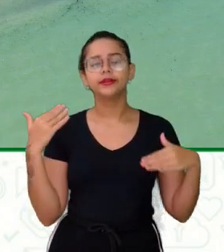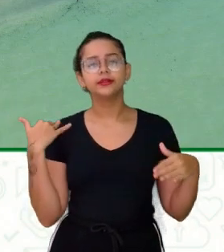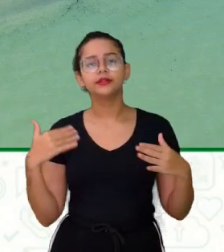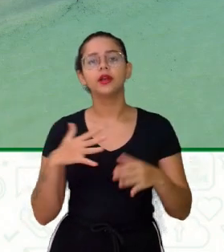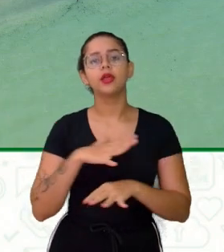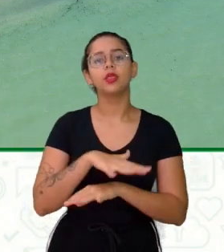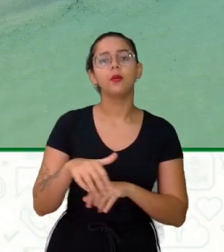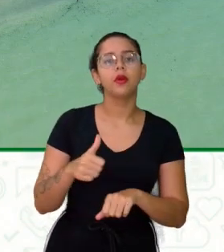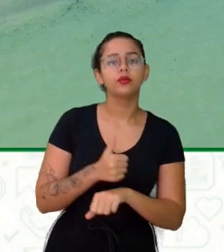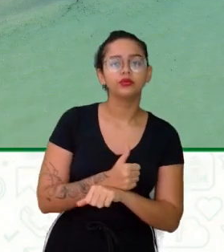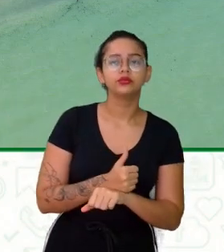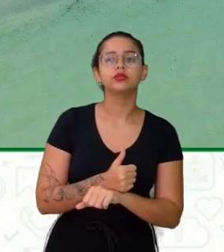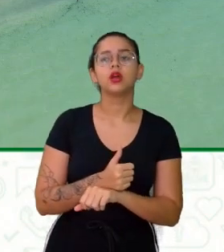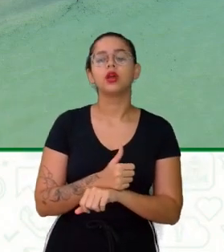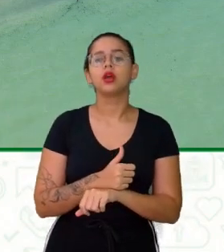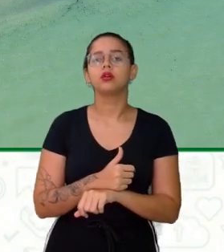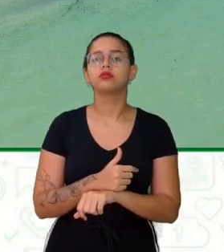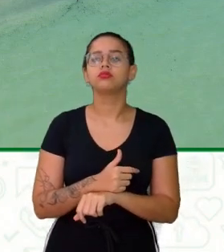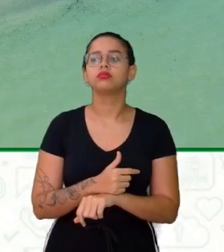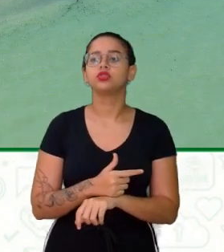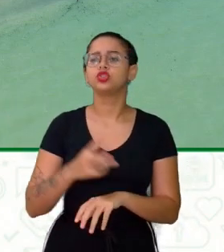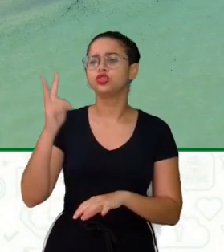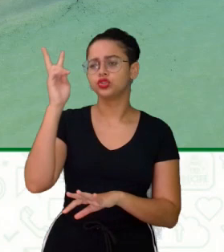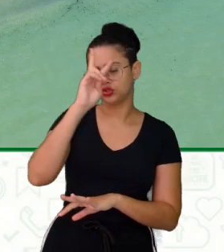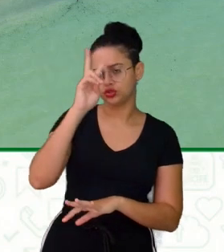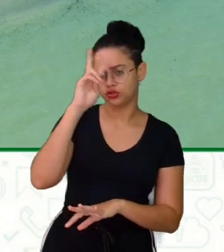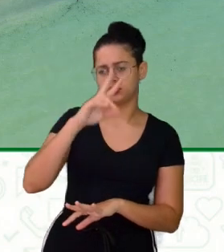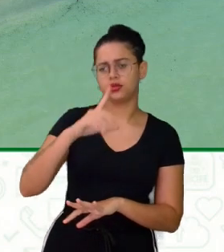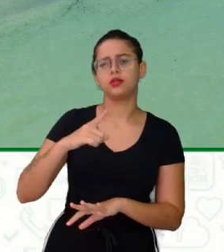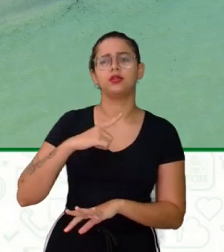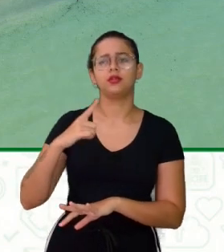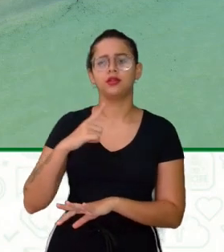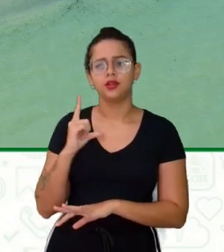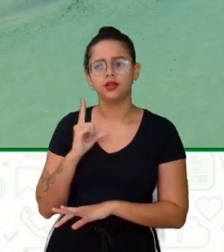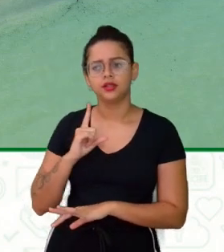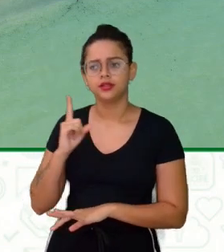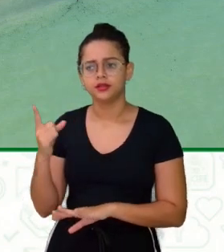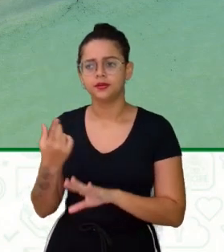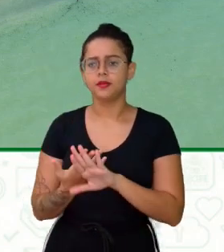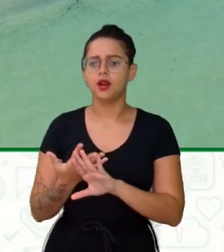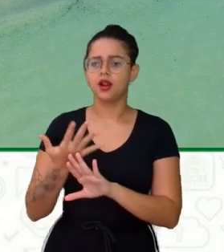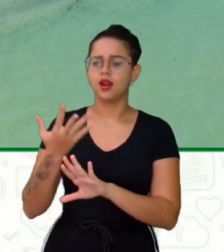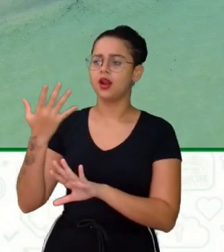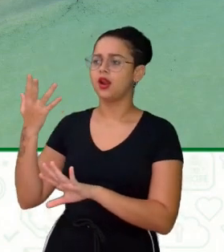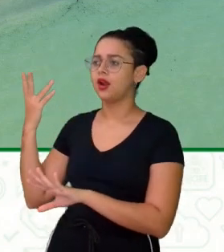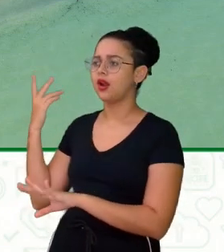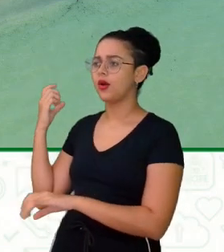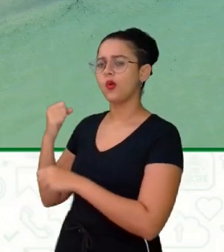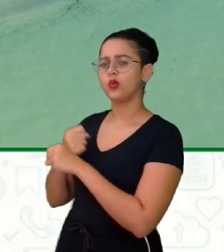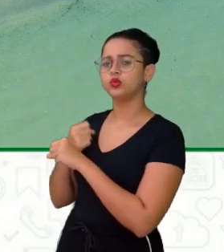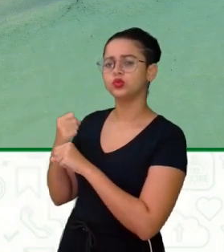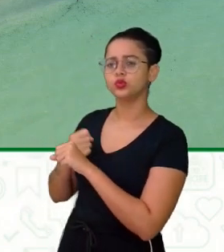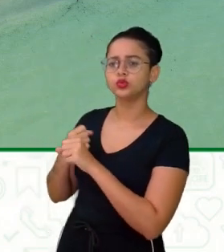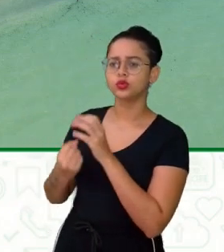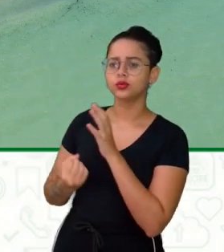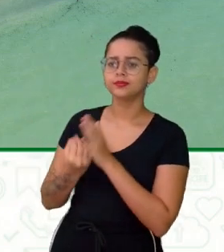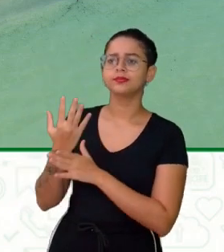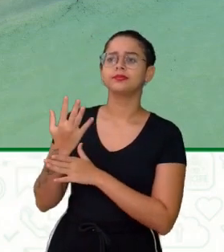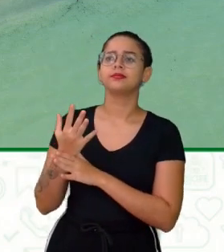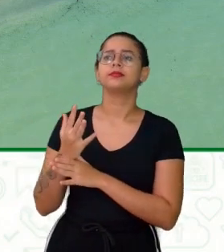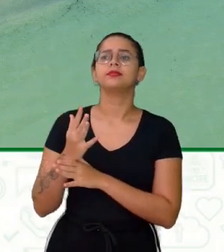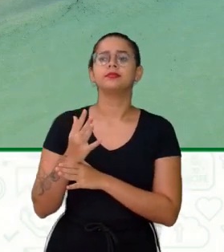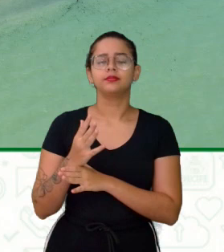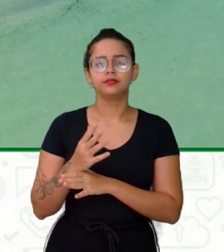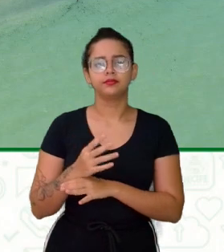Antigo Por exemplo É riquíssima a história Que nós temos ali Desde as construções Que já marcam ali A